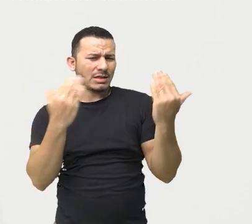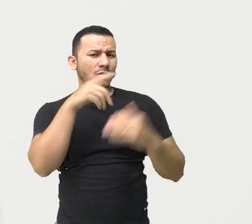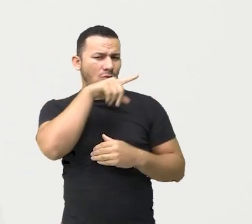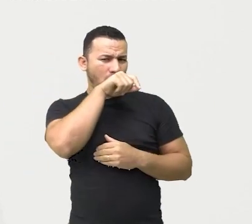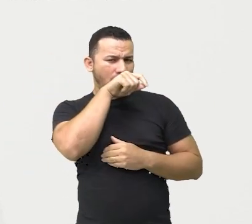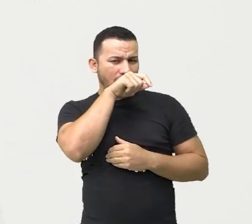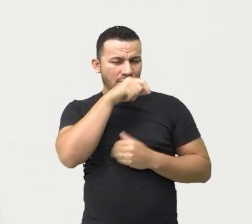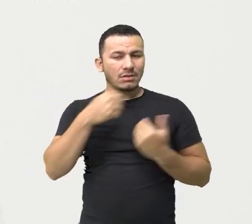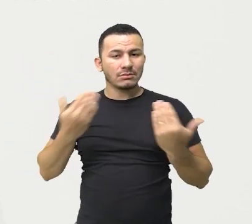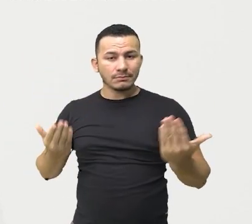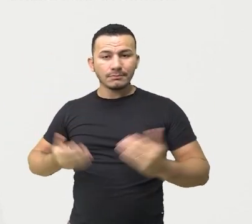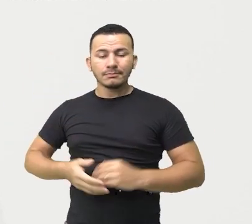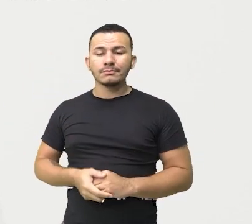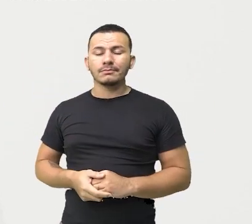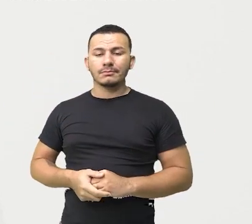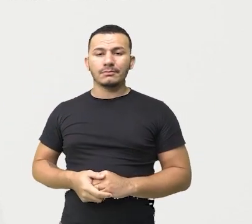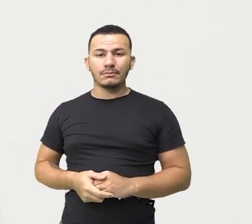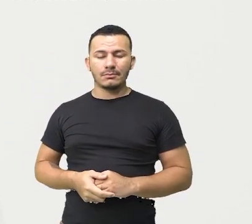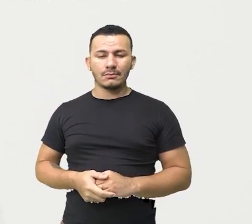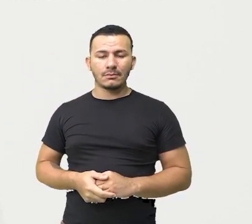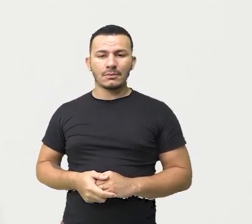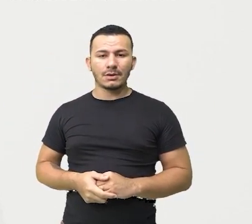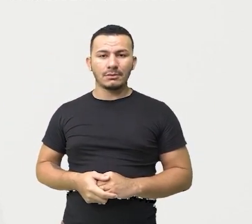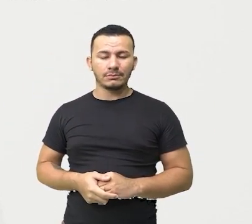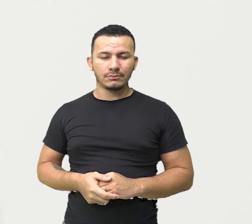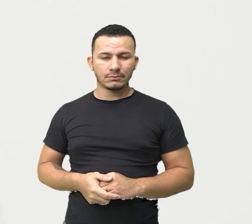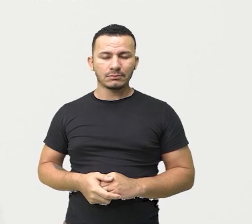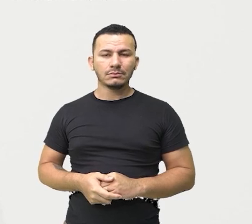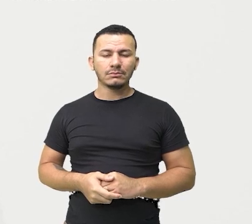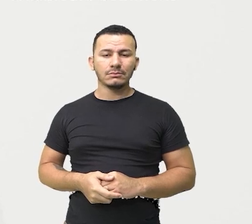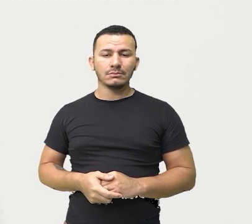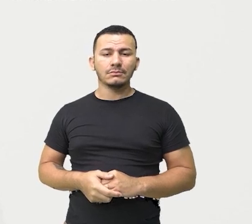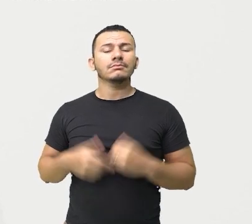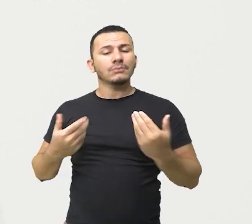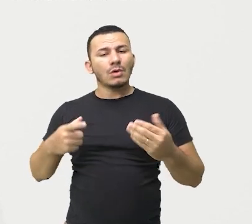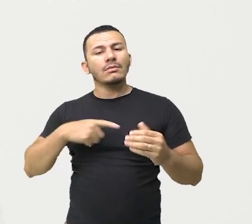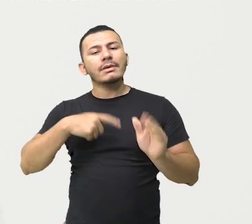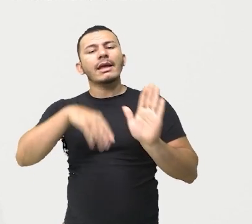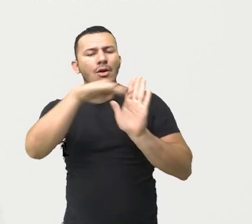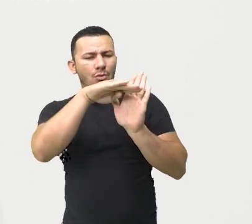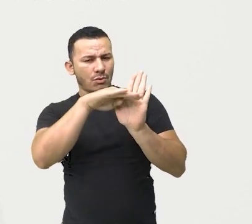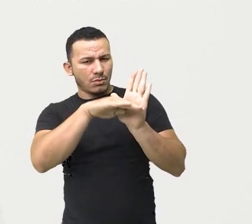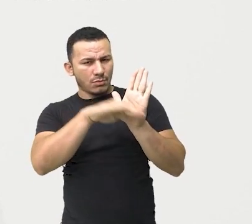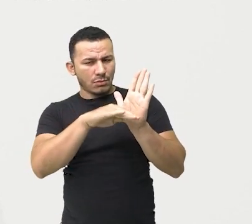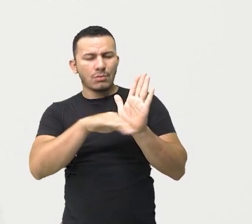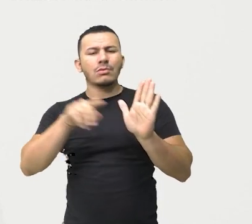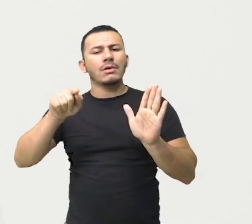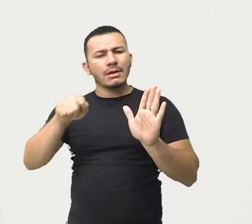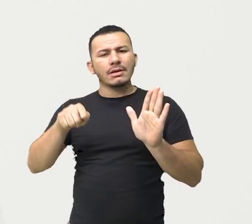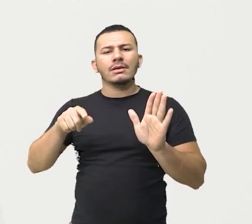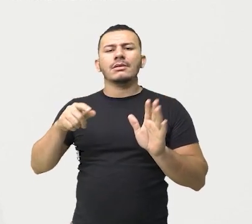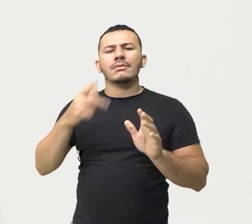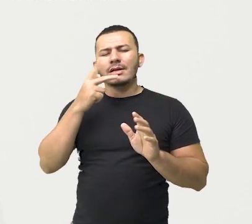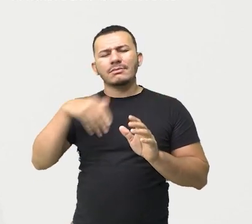cabelo de Iracema, certo? A asa da graúna, um pássaro negro. Então percebam que é aí colocado como mais escuro. E